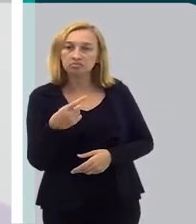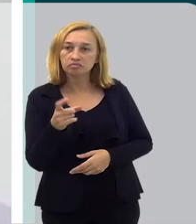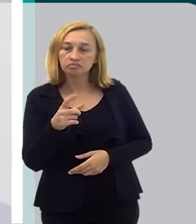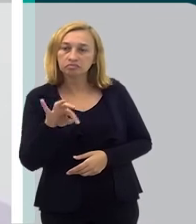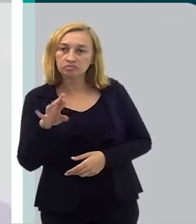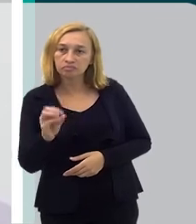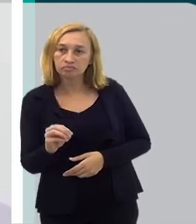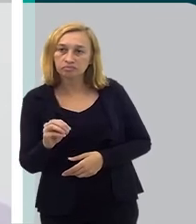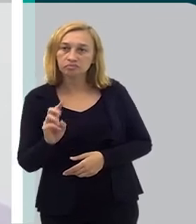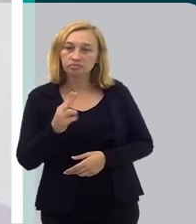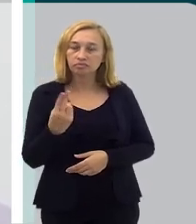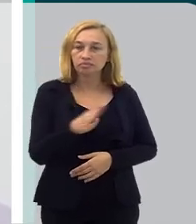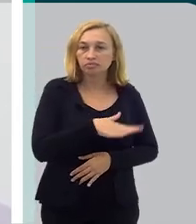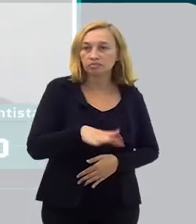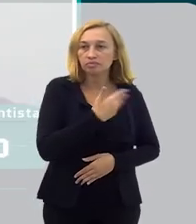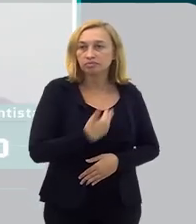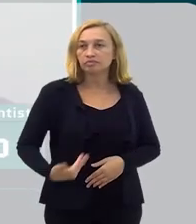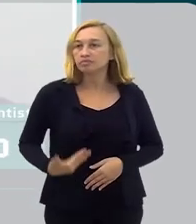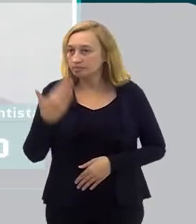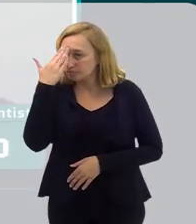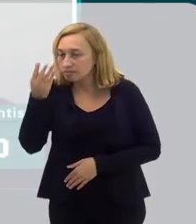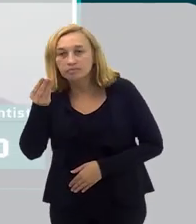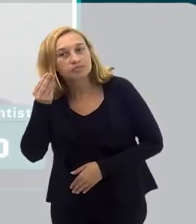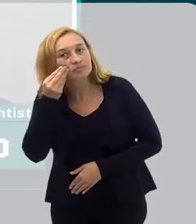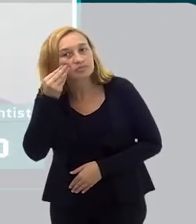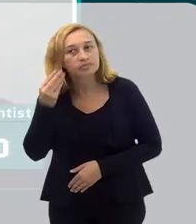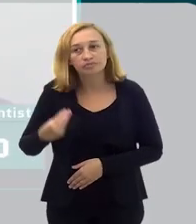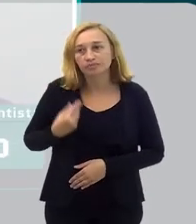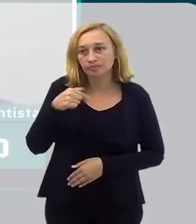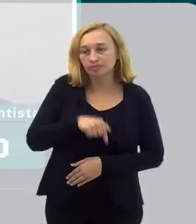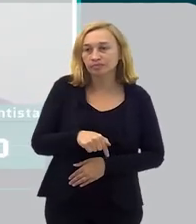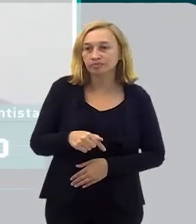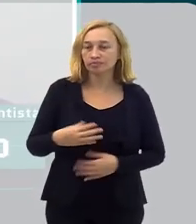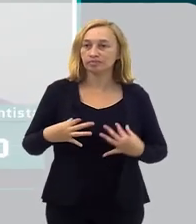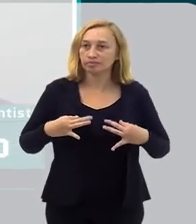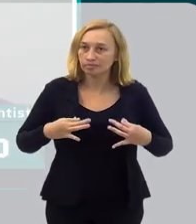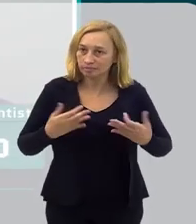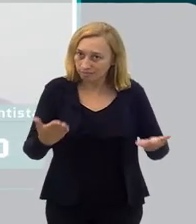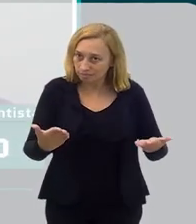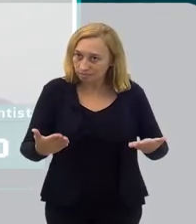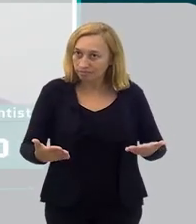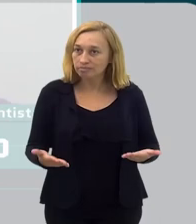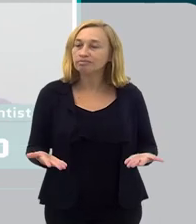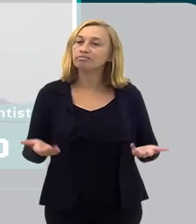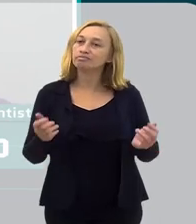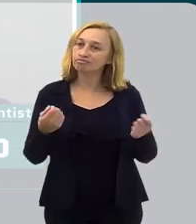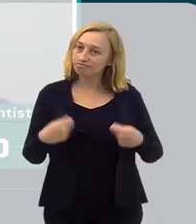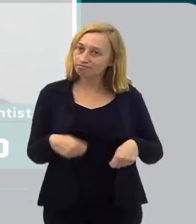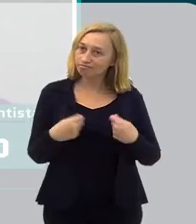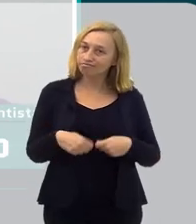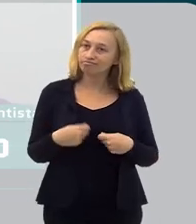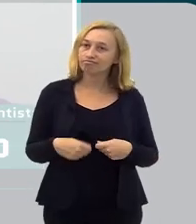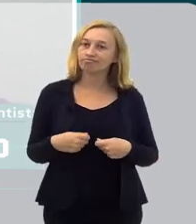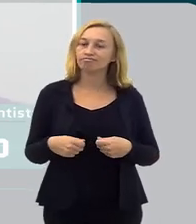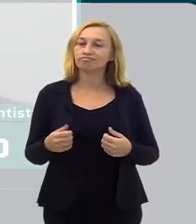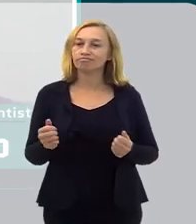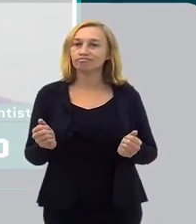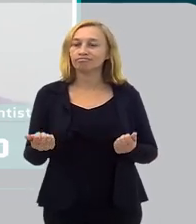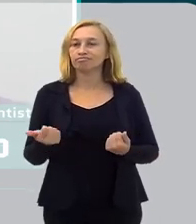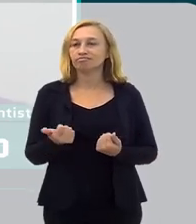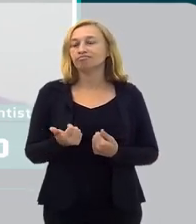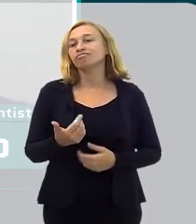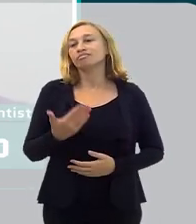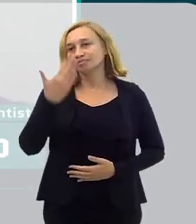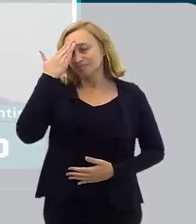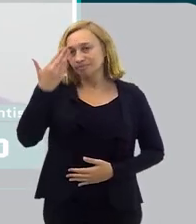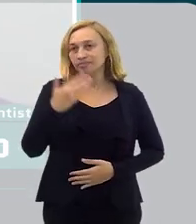de saúde ou da rede pública. Eu agradeço a oportunidade de estar aqui com vocês, me coloco sempre à disposição que vocês precisarem, contem